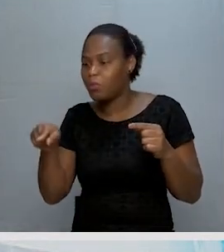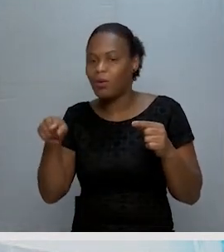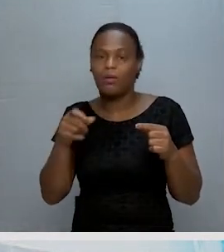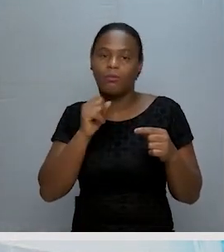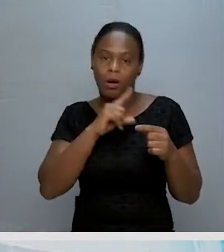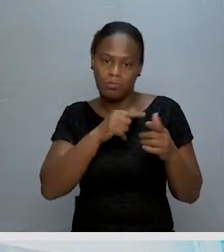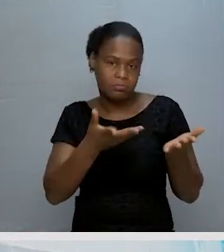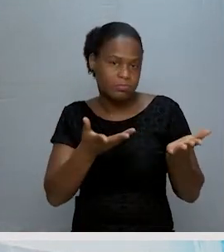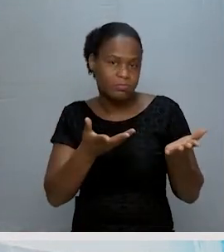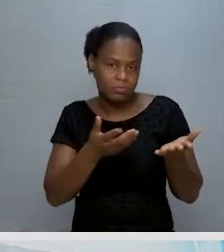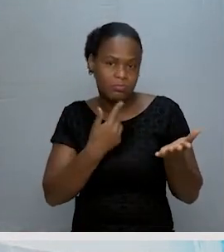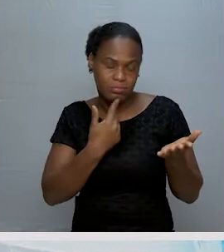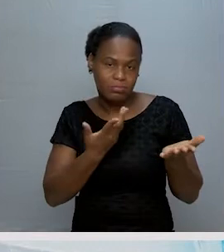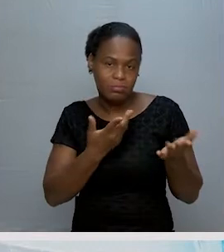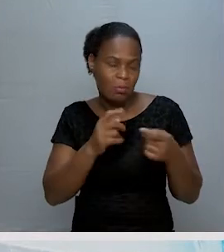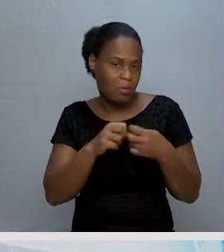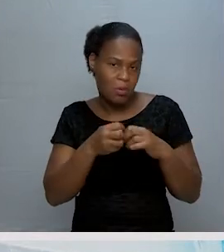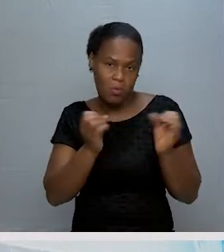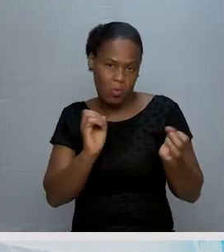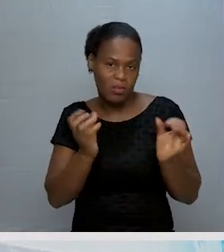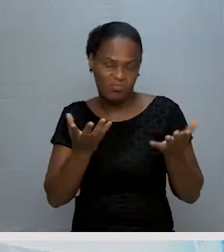Podemos chamar de chaves ou chavetas. Não tem problema.